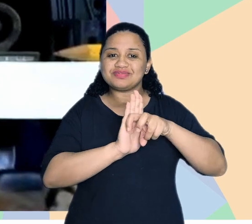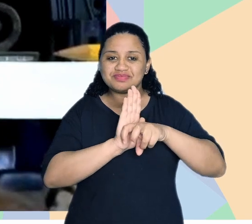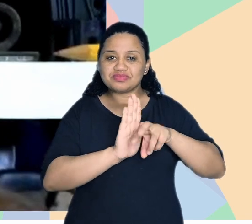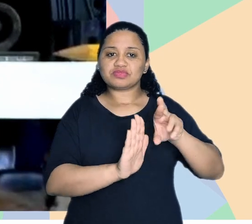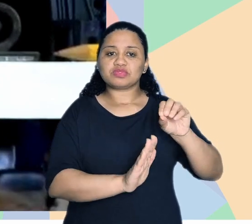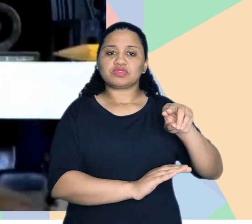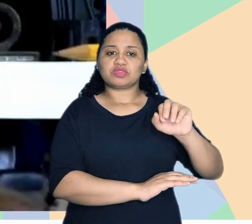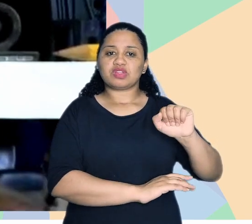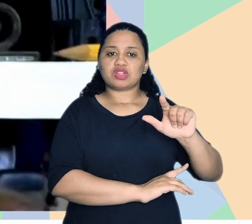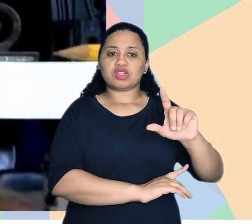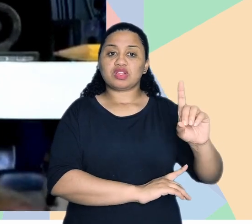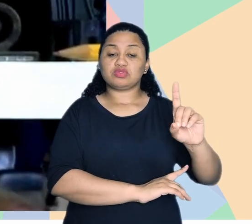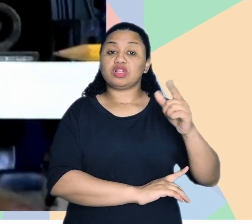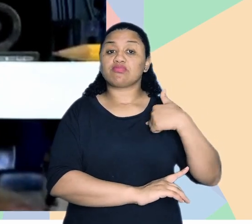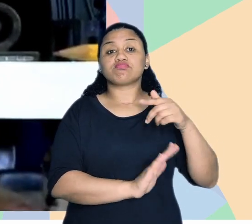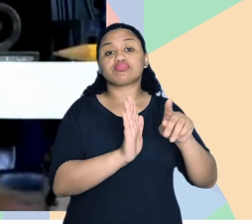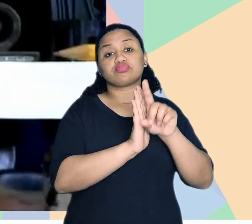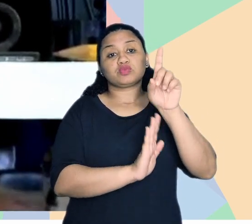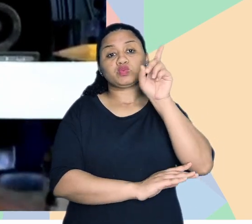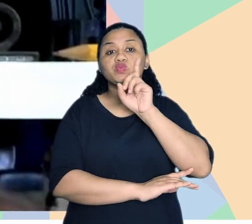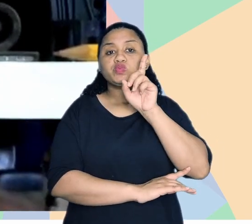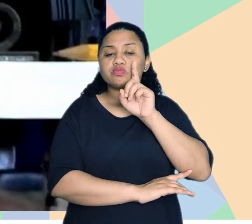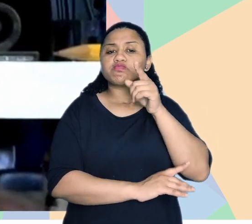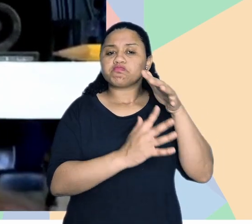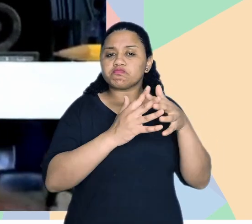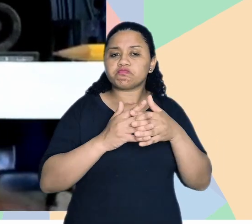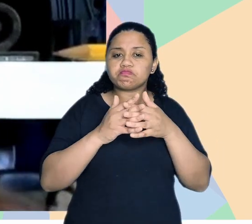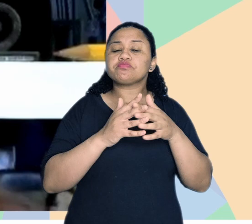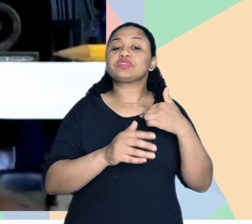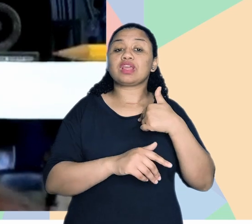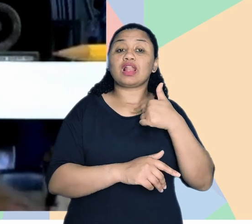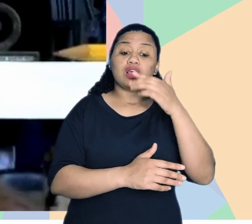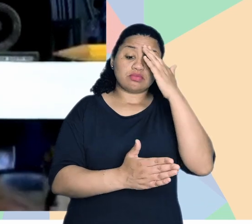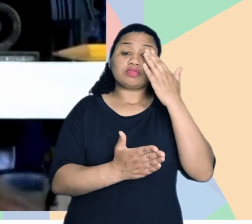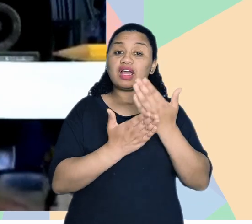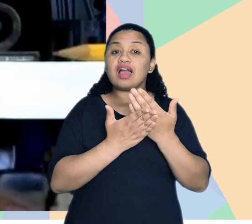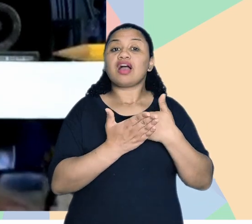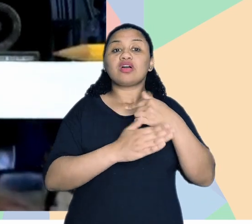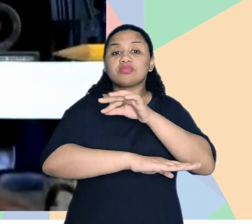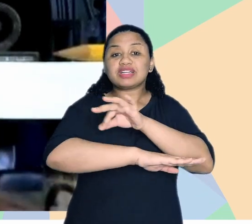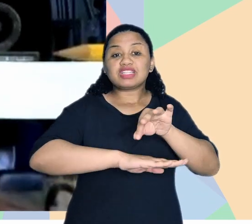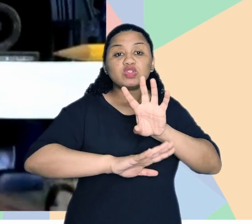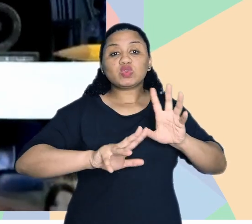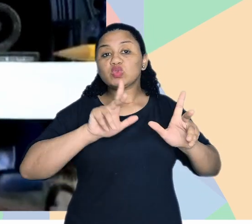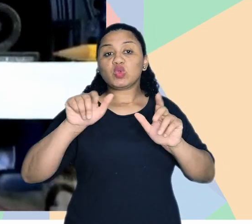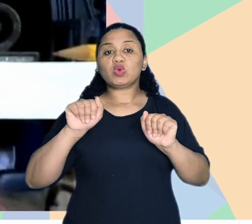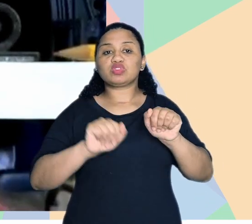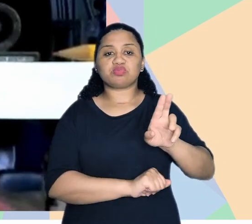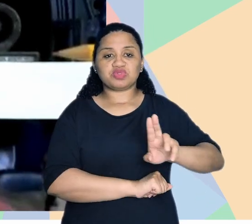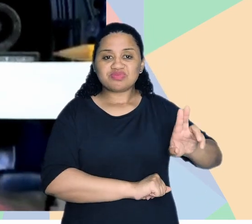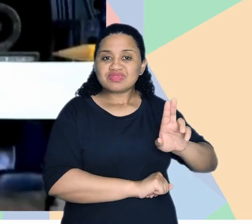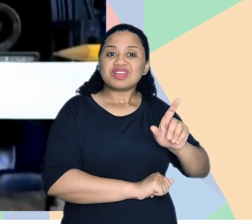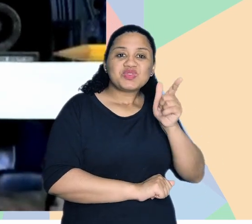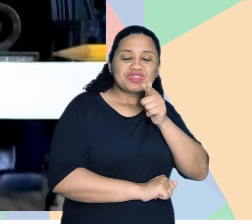Ronald Mace, o norte-americano, e ele acreditava numa arquitetura utilizável por todos, né? Que atenda o maior